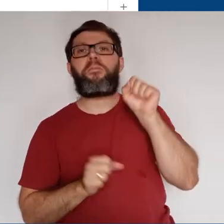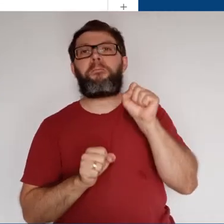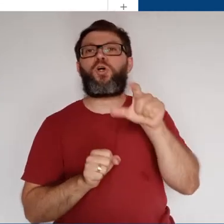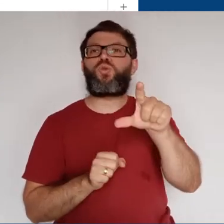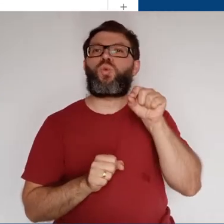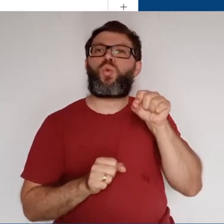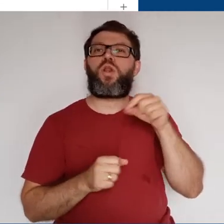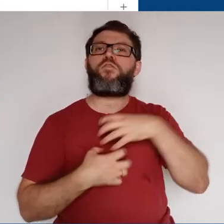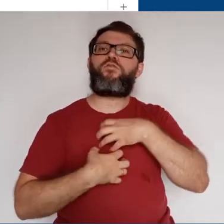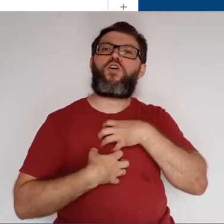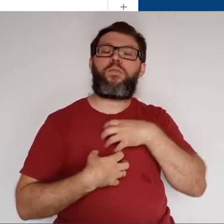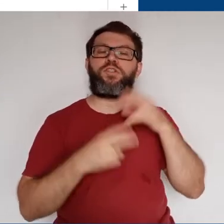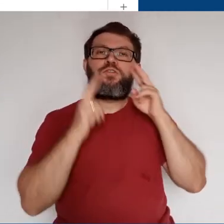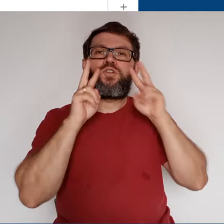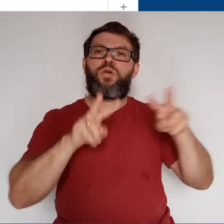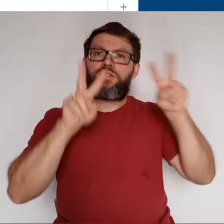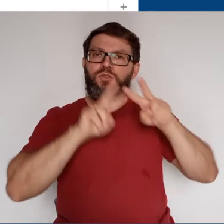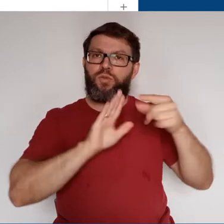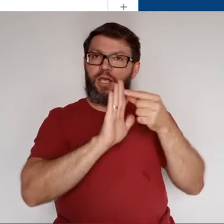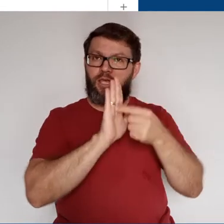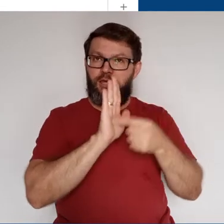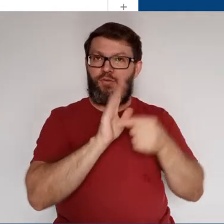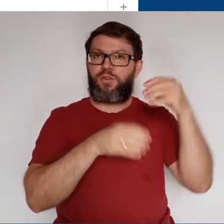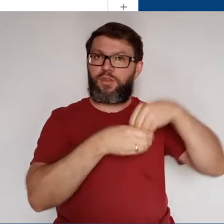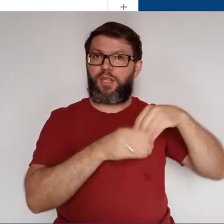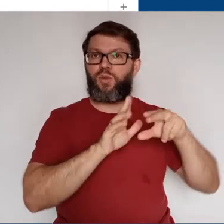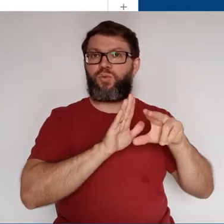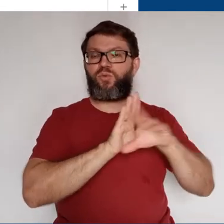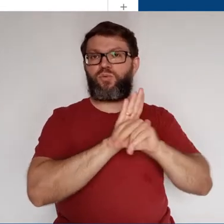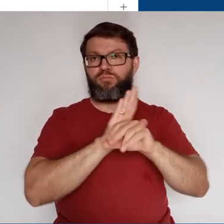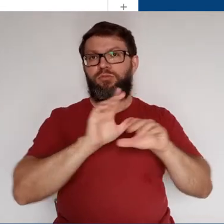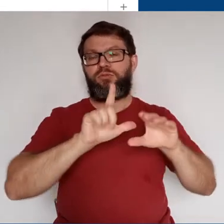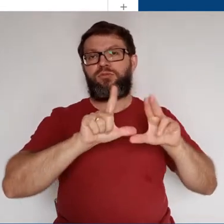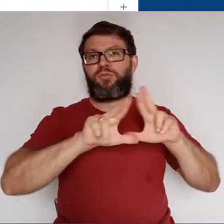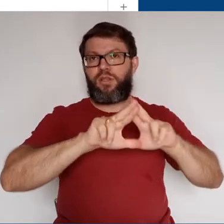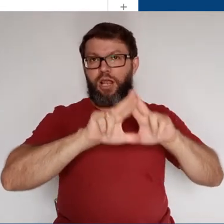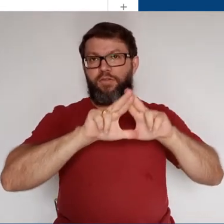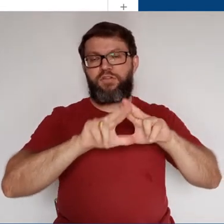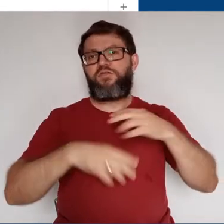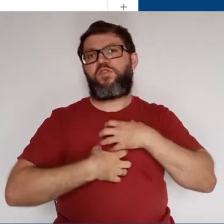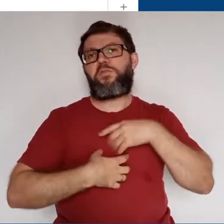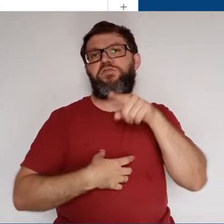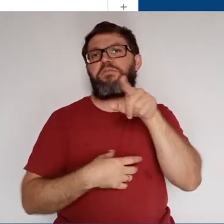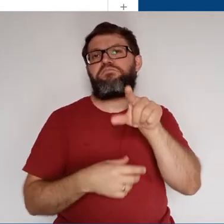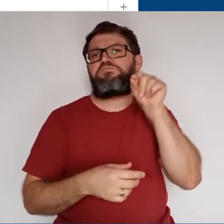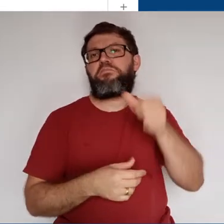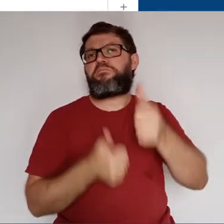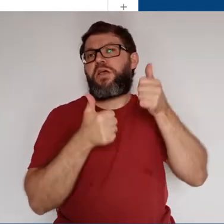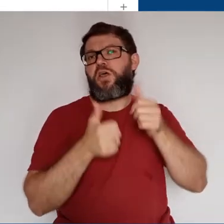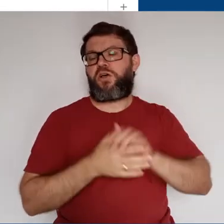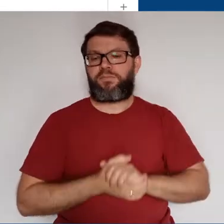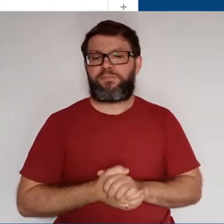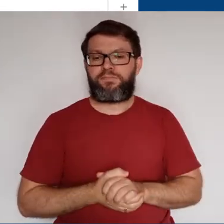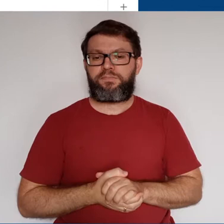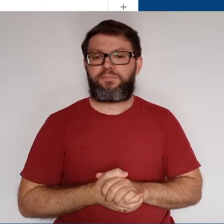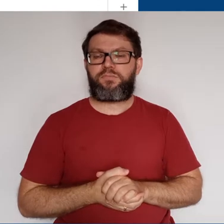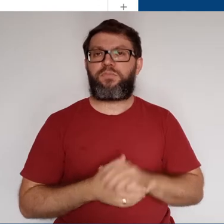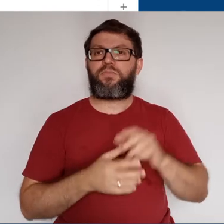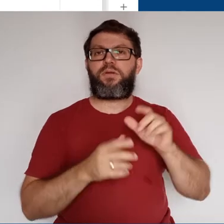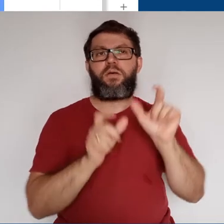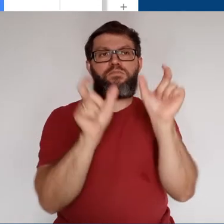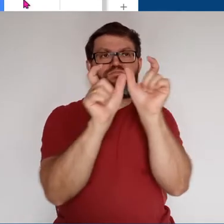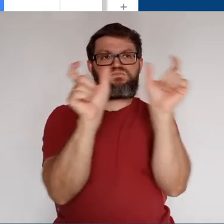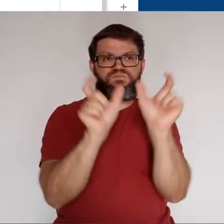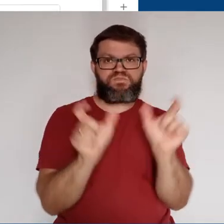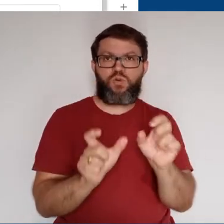você pode escolher o modo de visualização dos arquivos no Drive que for melhor para você, a visualização em lista ou em